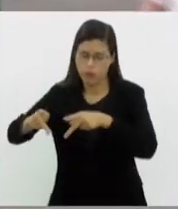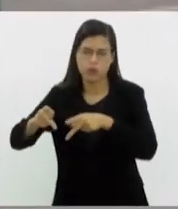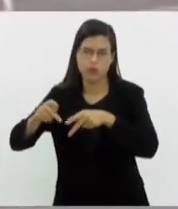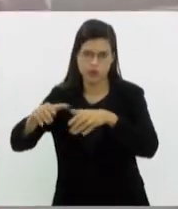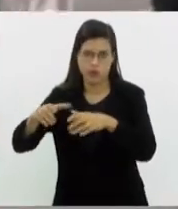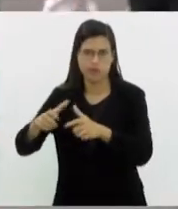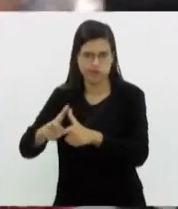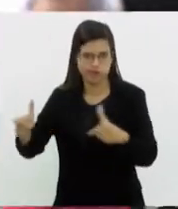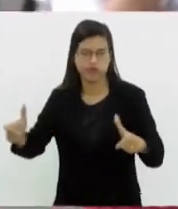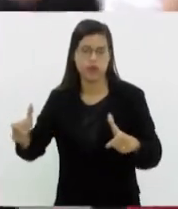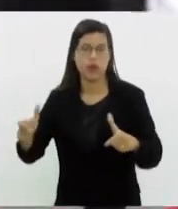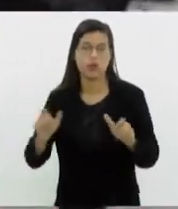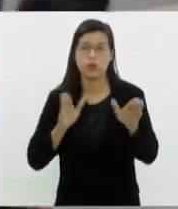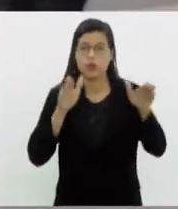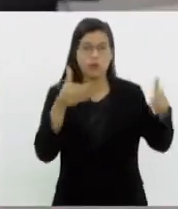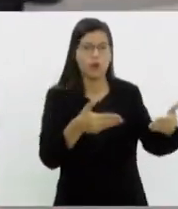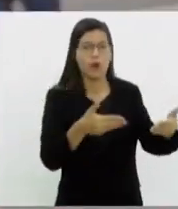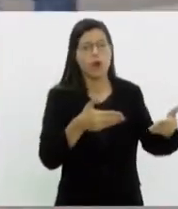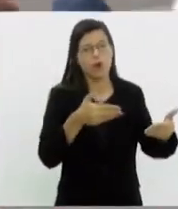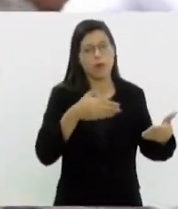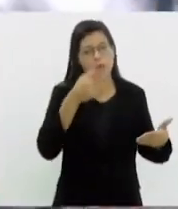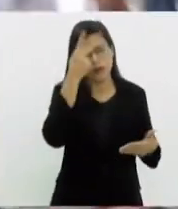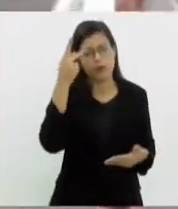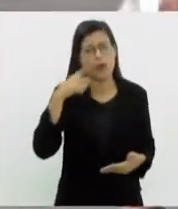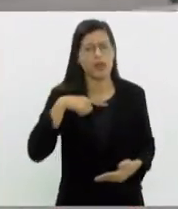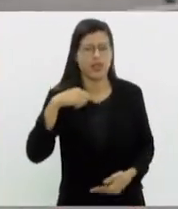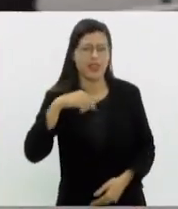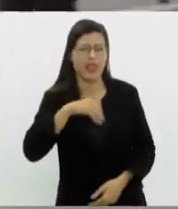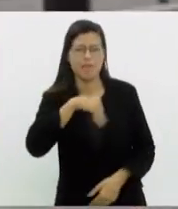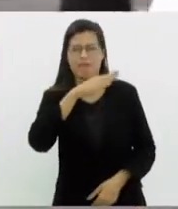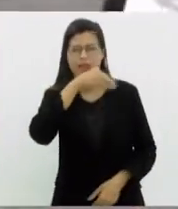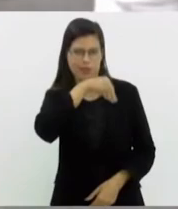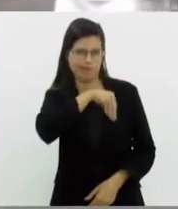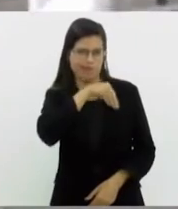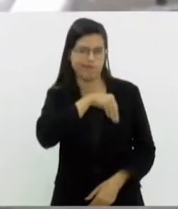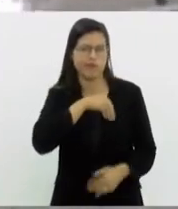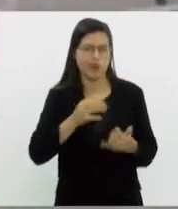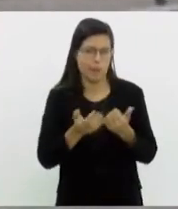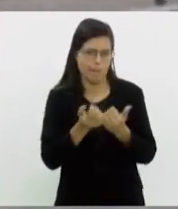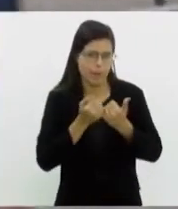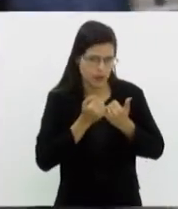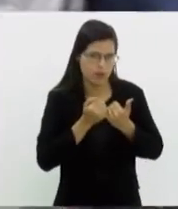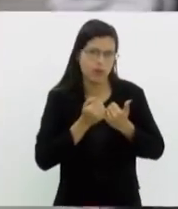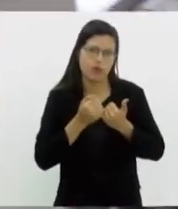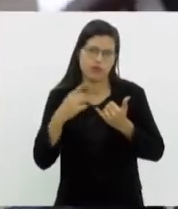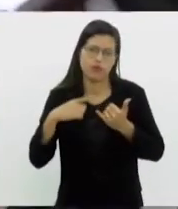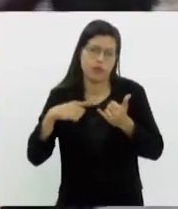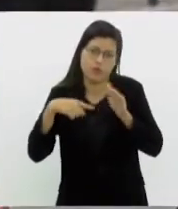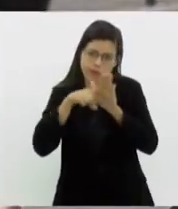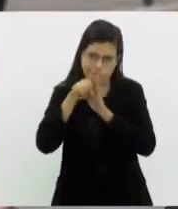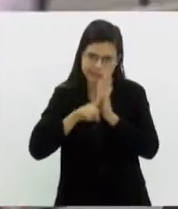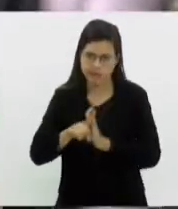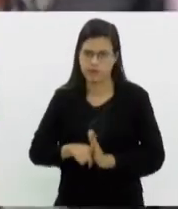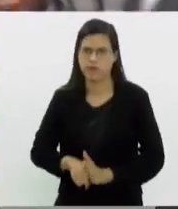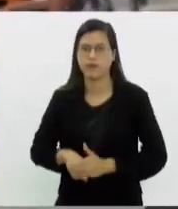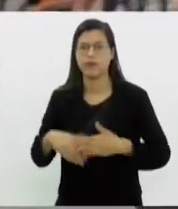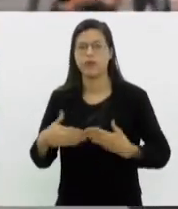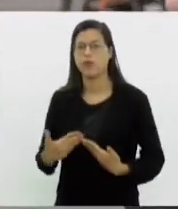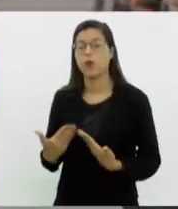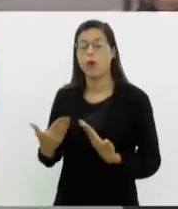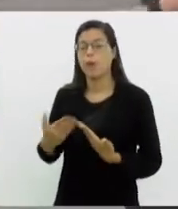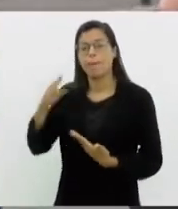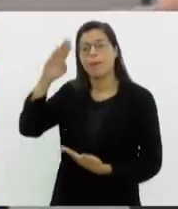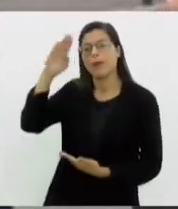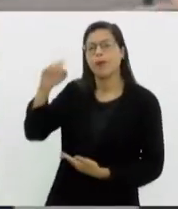efetivamente em quem tem mais informação de rendimento e patrimônio para sofrer o crivo da fiscalização. Quais são as principais